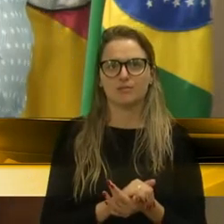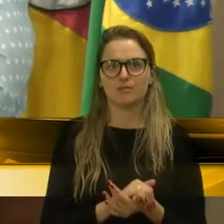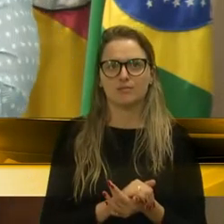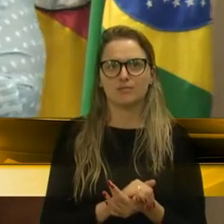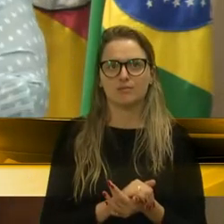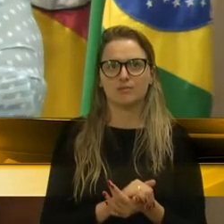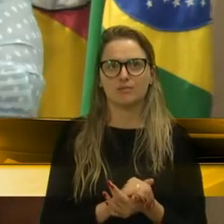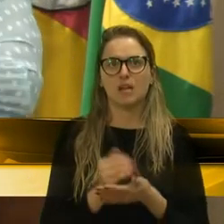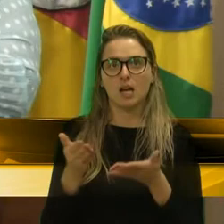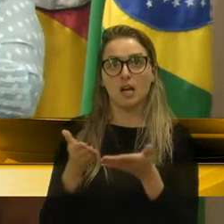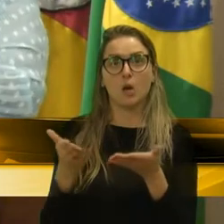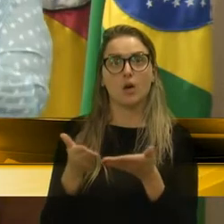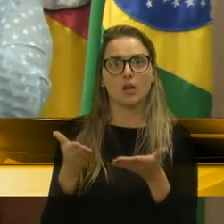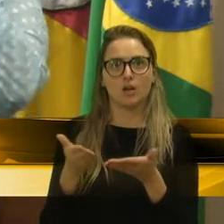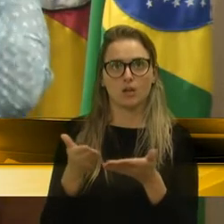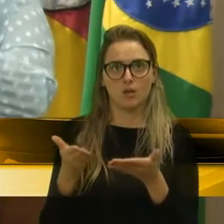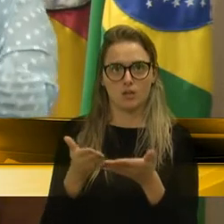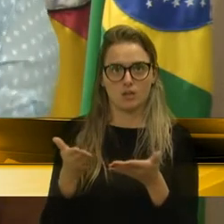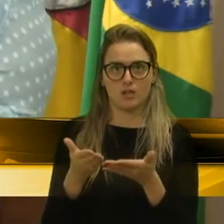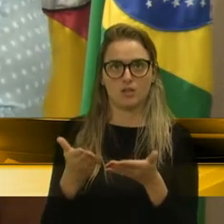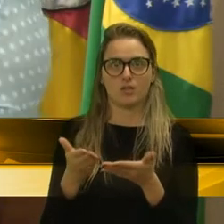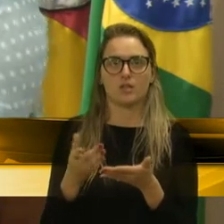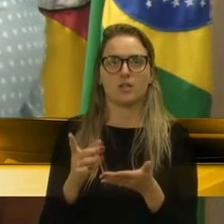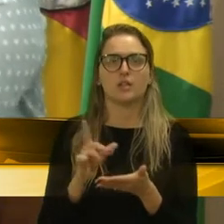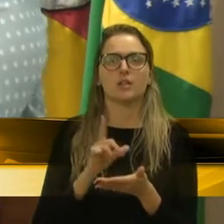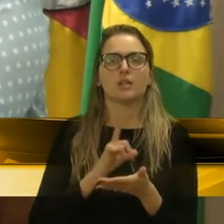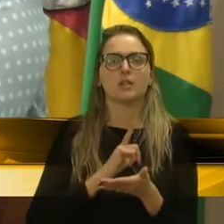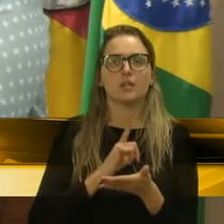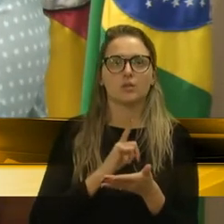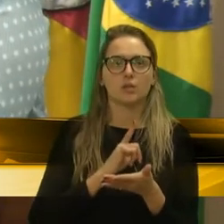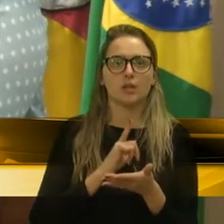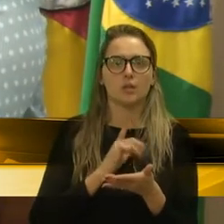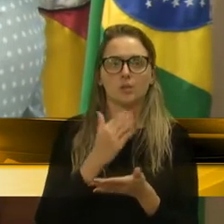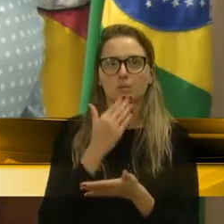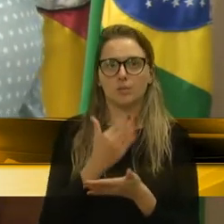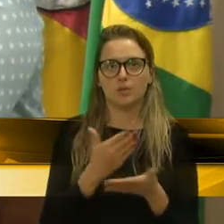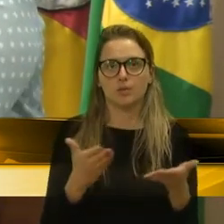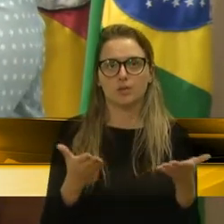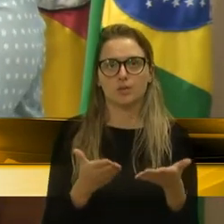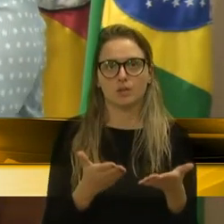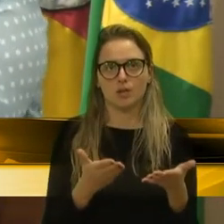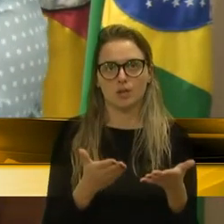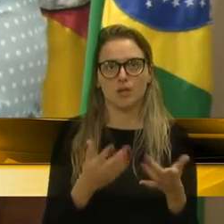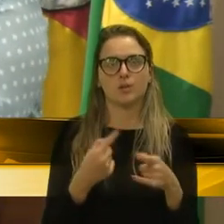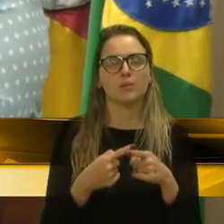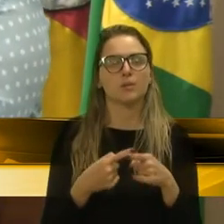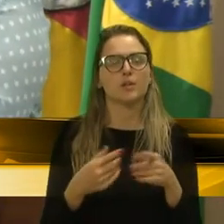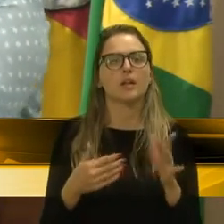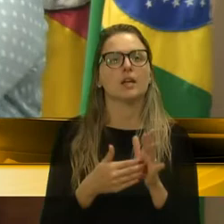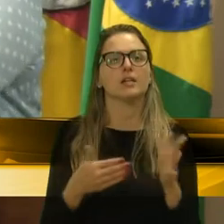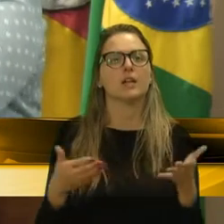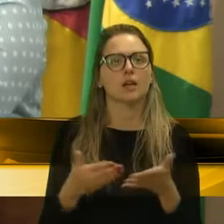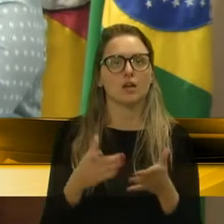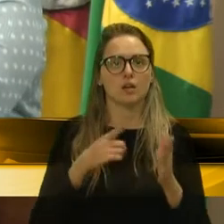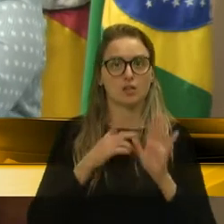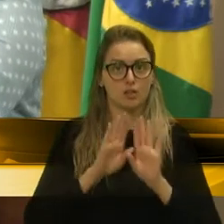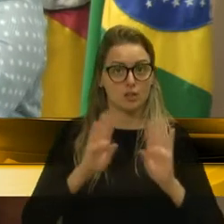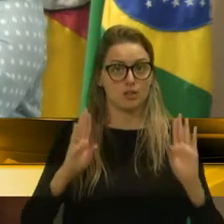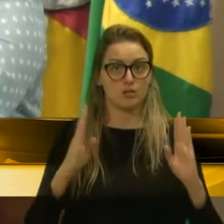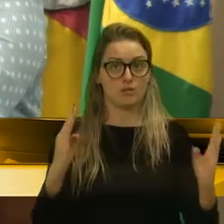Não, agora. Agora, eu tenho pedido esse ano, porque até então nós tínhamos os tapumes lá.